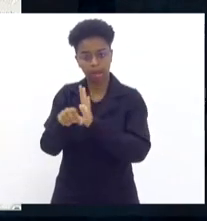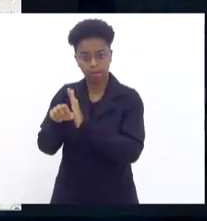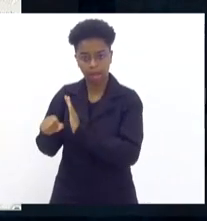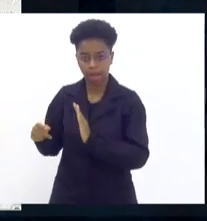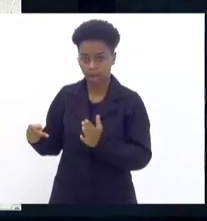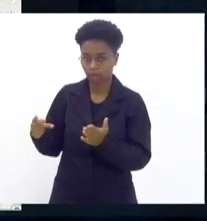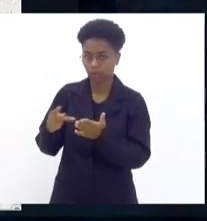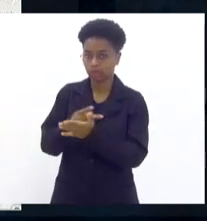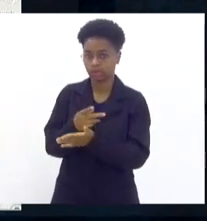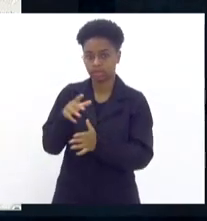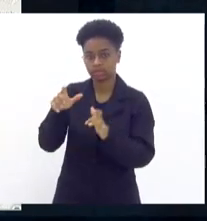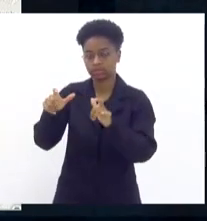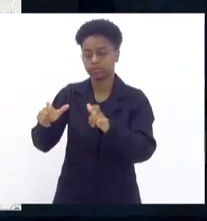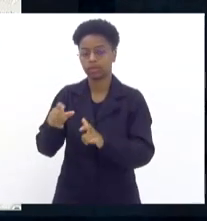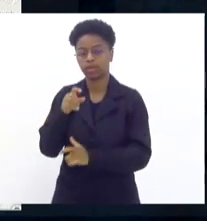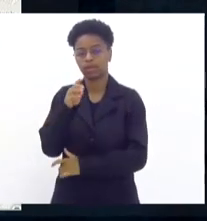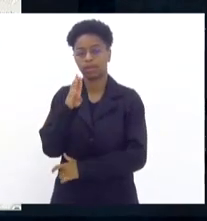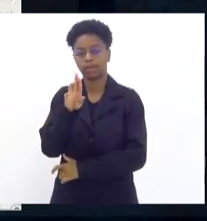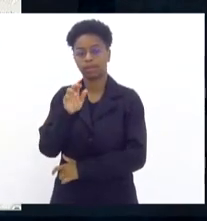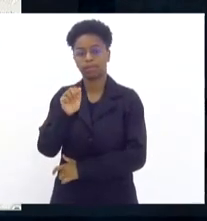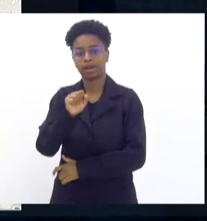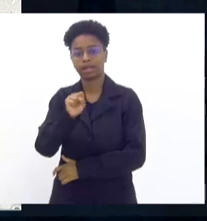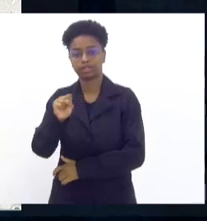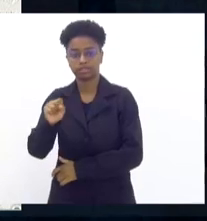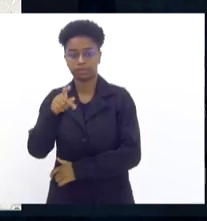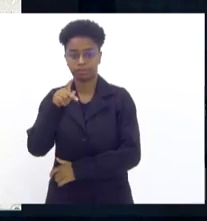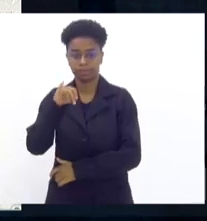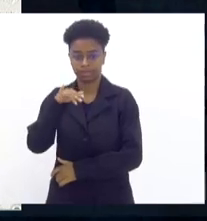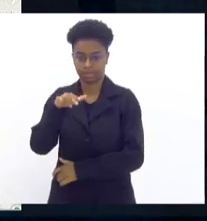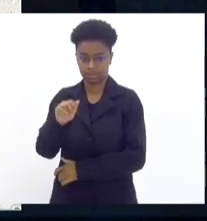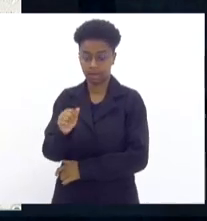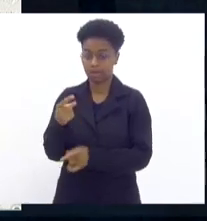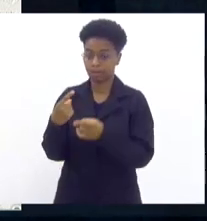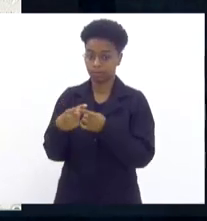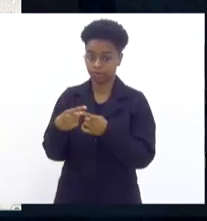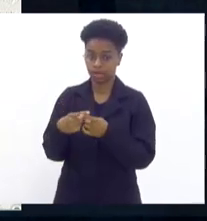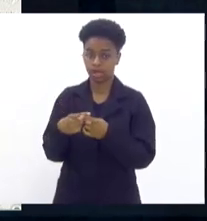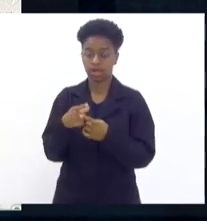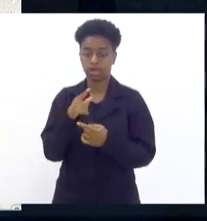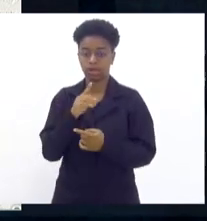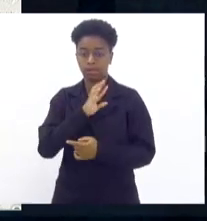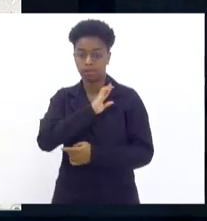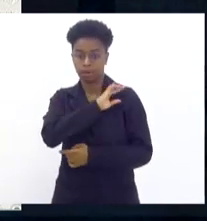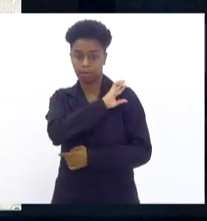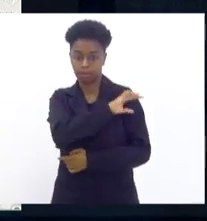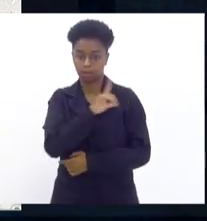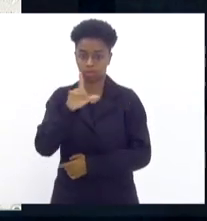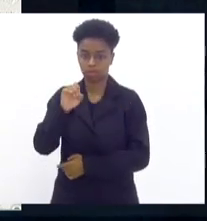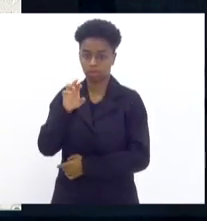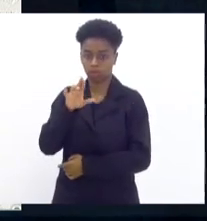Bras de Pina. Quando o coronel Lourival consegue fazer um fechamento